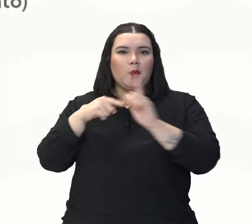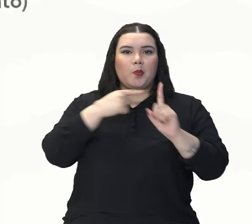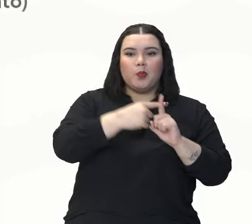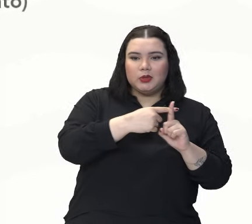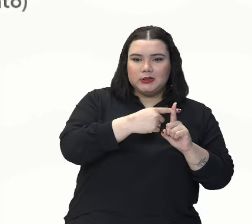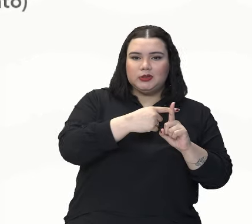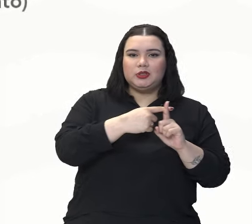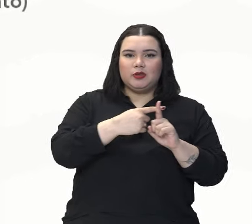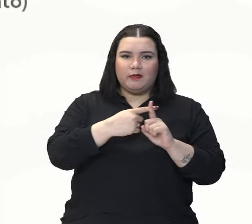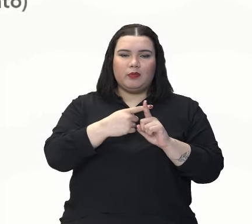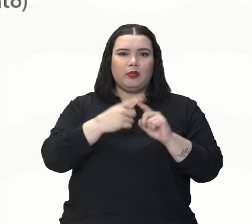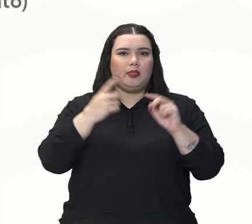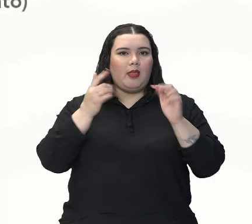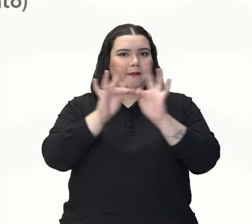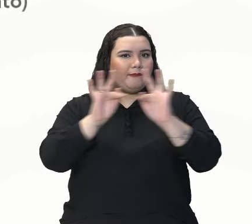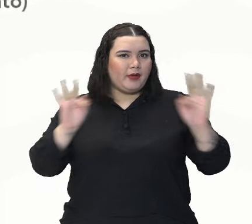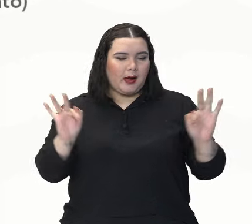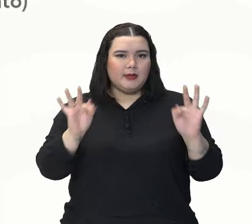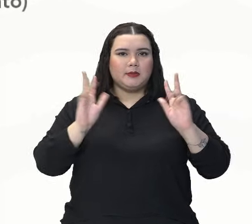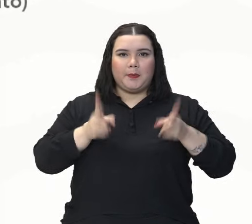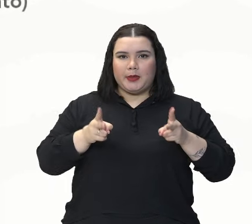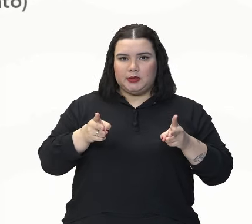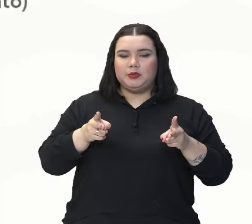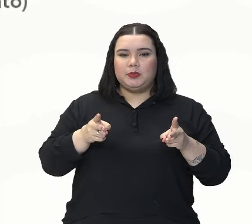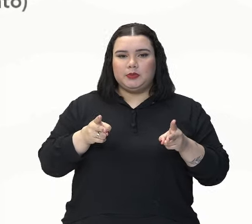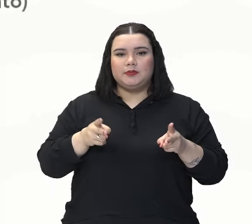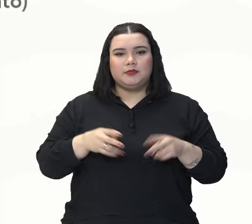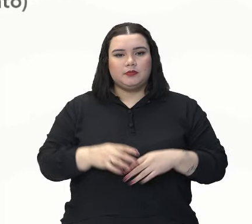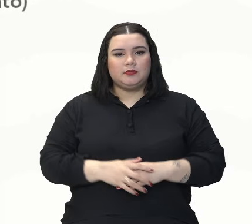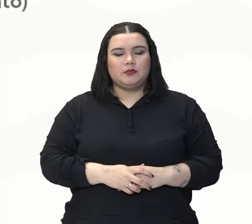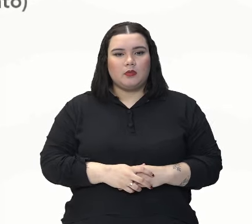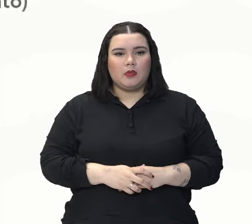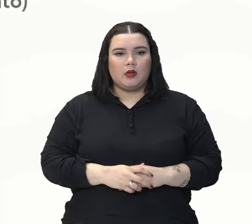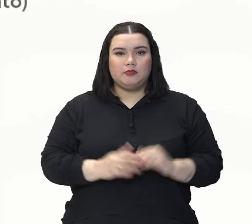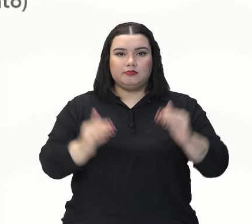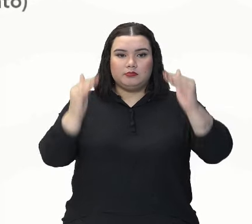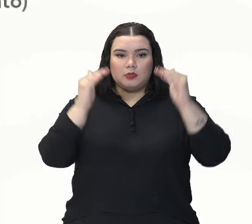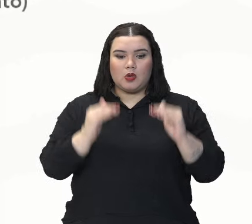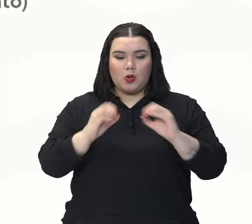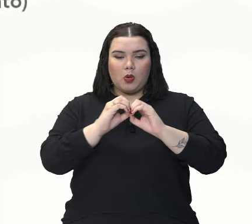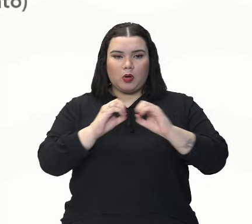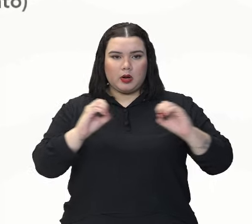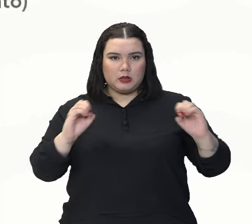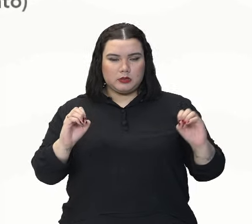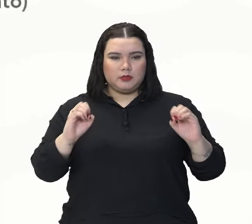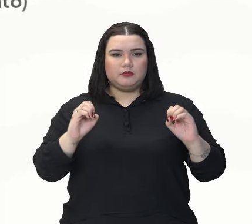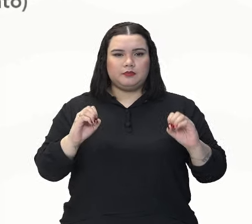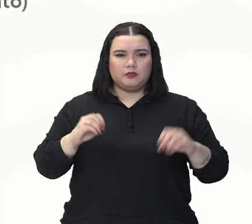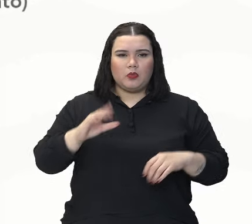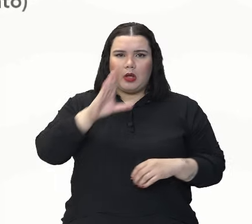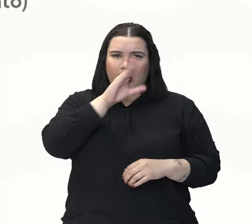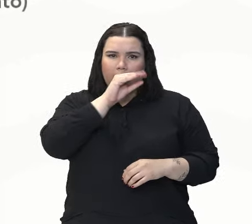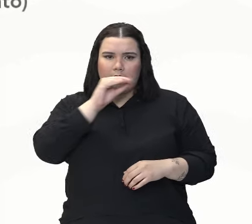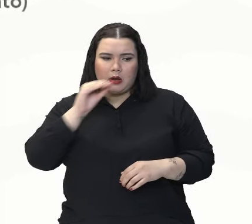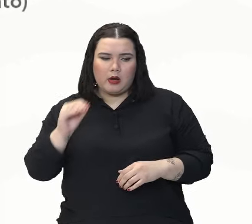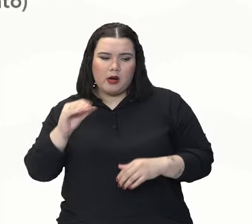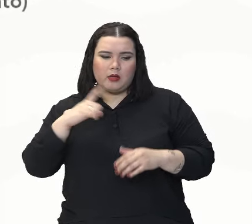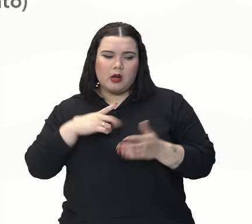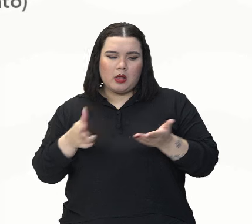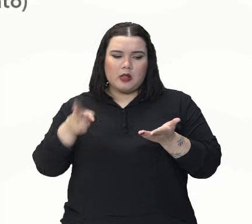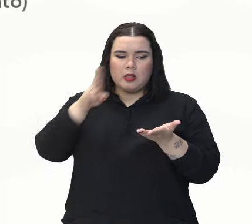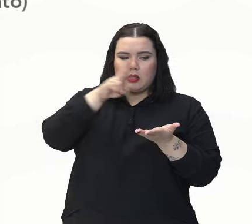Coisas magníficas de se ver. Na outra oração aqui, os meninos deitaram-se e